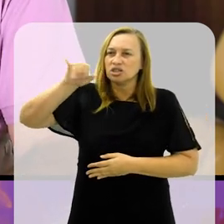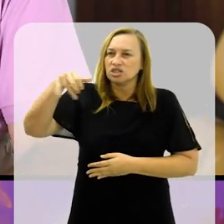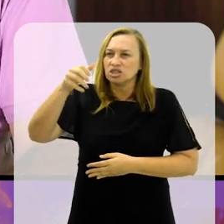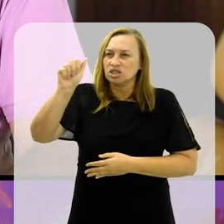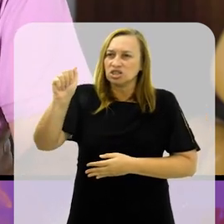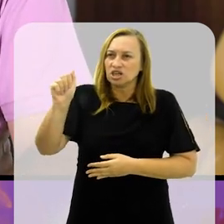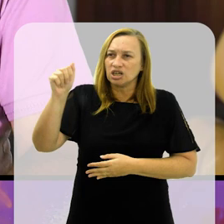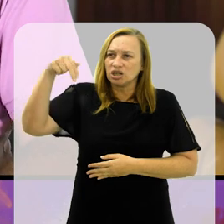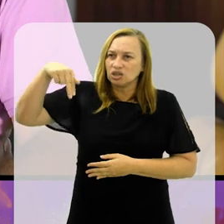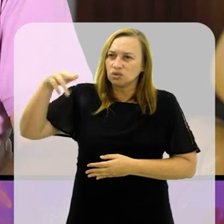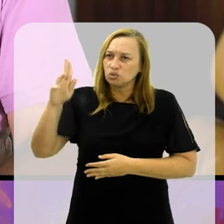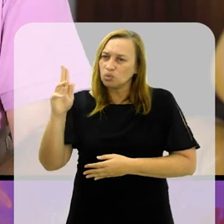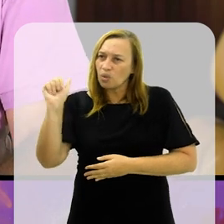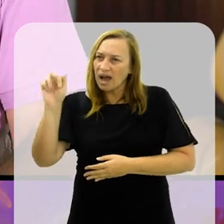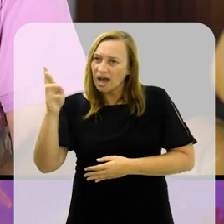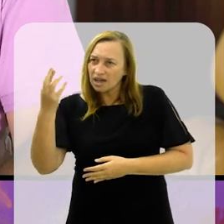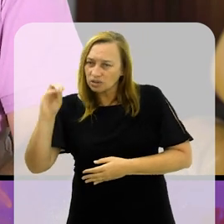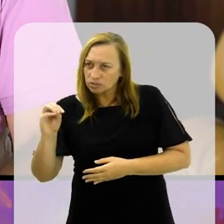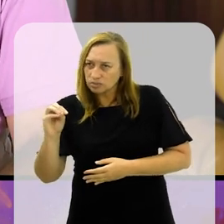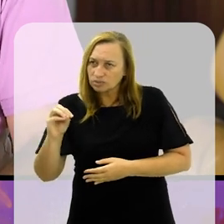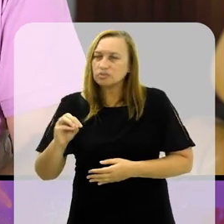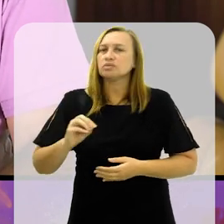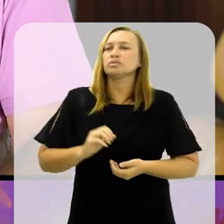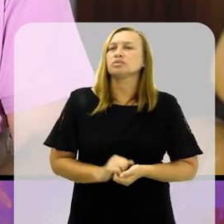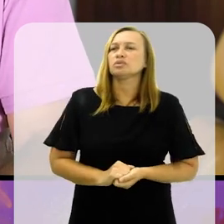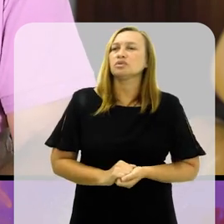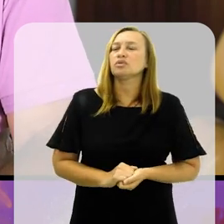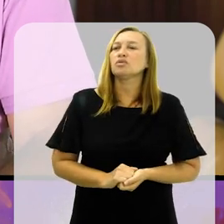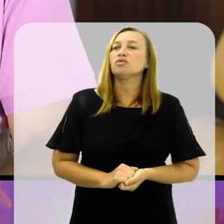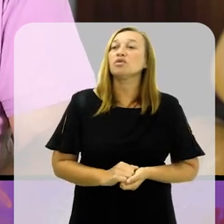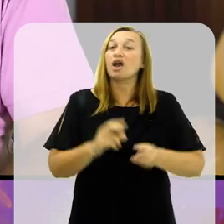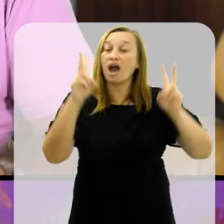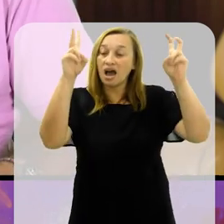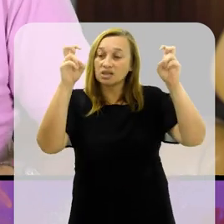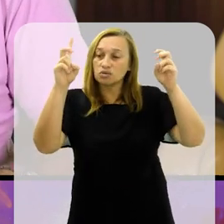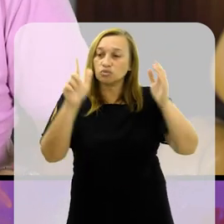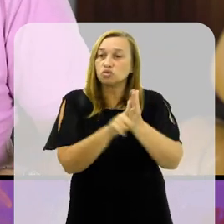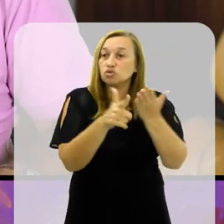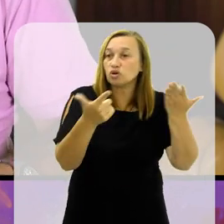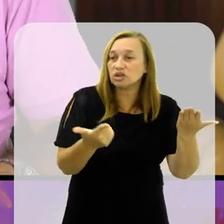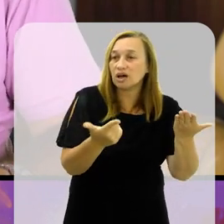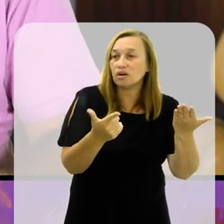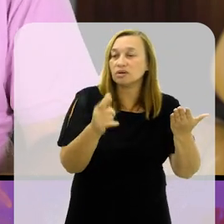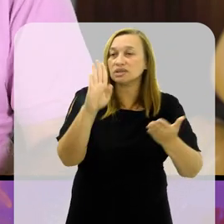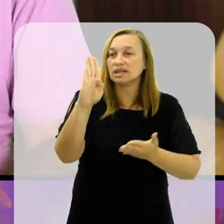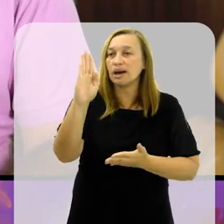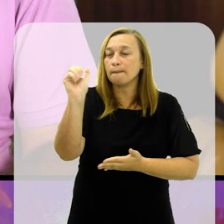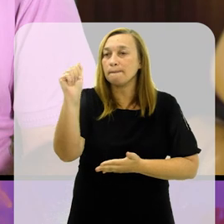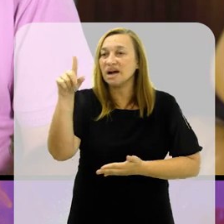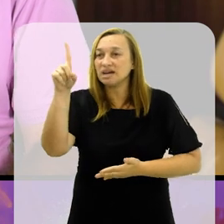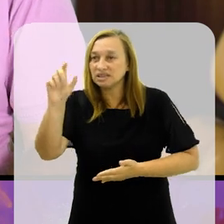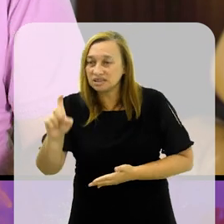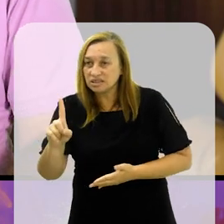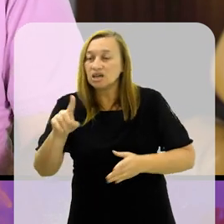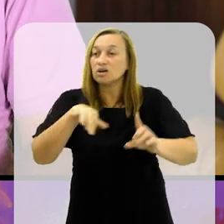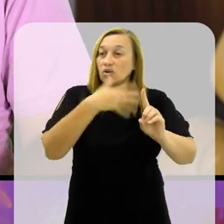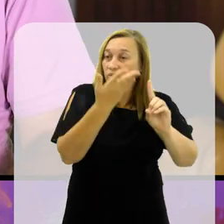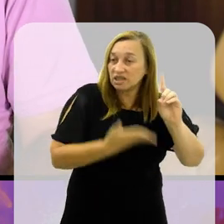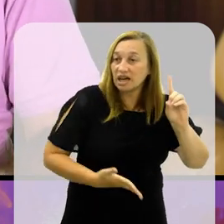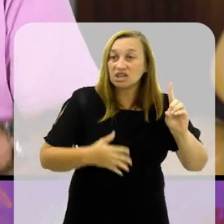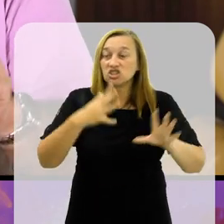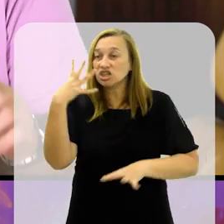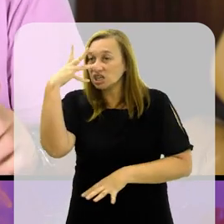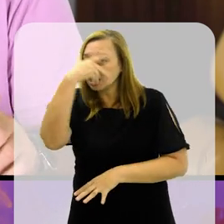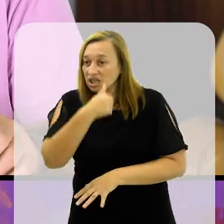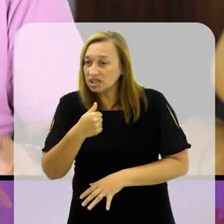TV, estava na Band aqui em Rio, eu fiz essa matéria, foi matéria inclusive do jornal da Band, uma homenagem muito bonita do